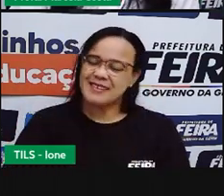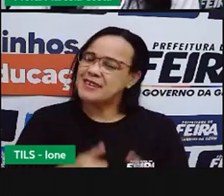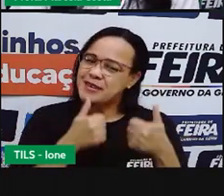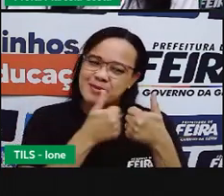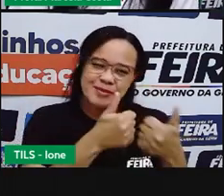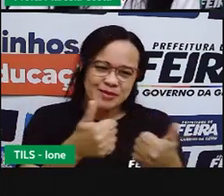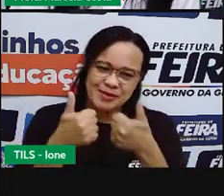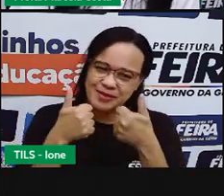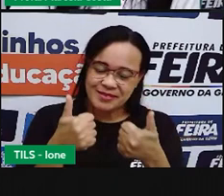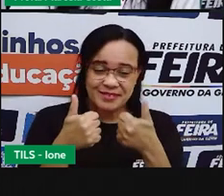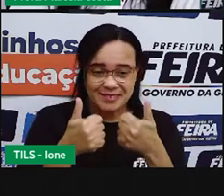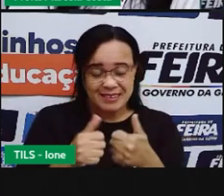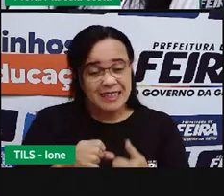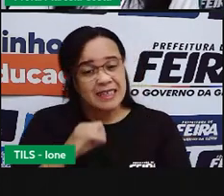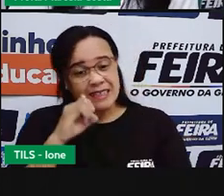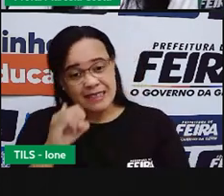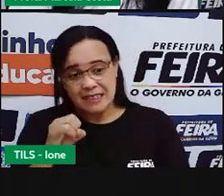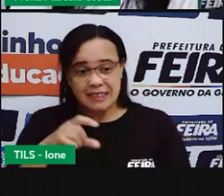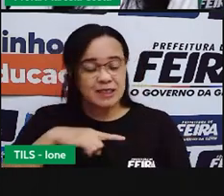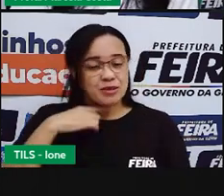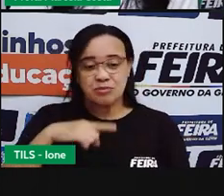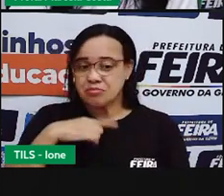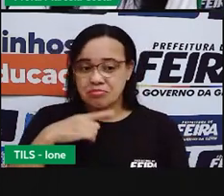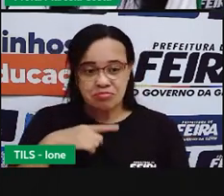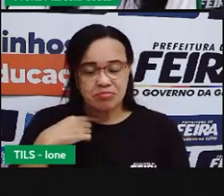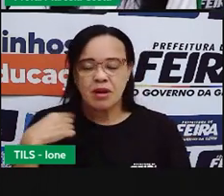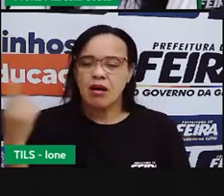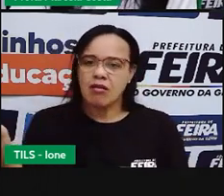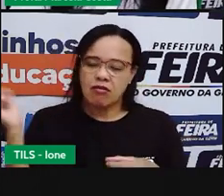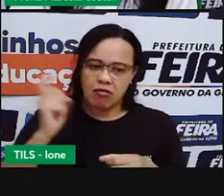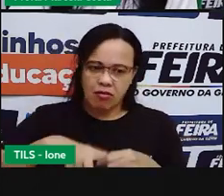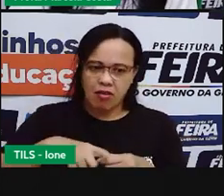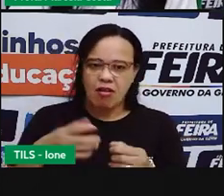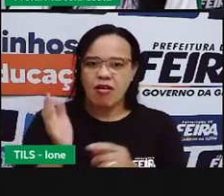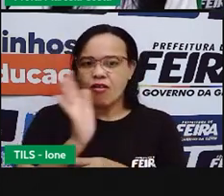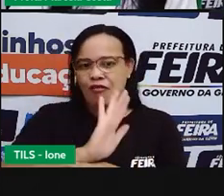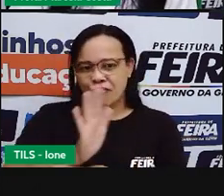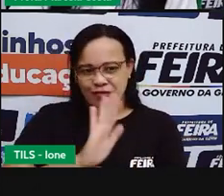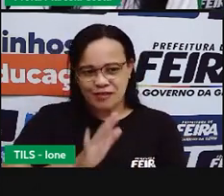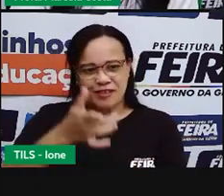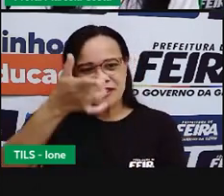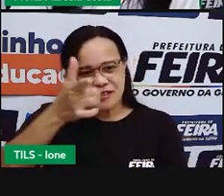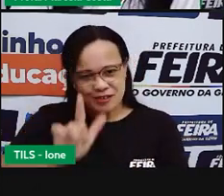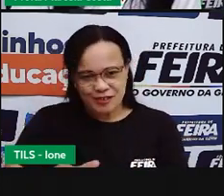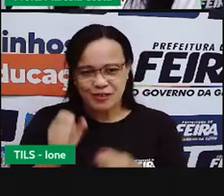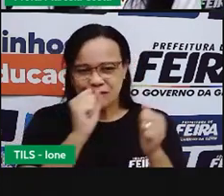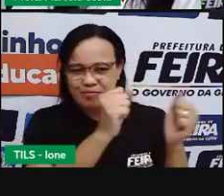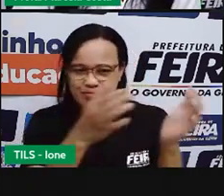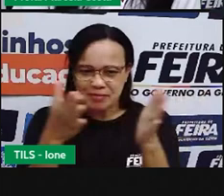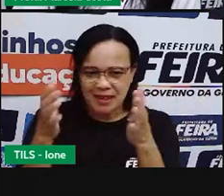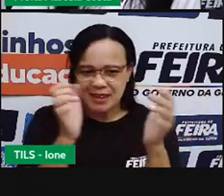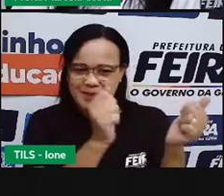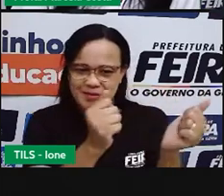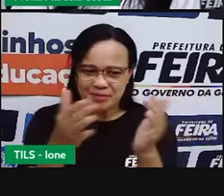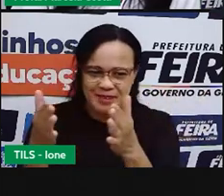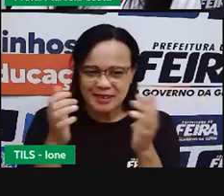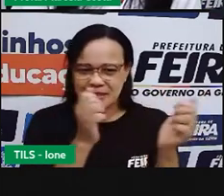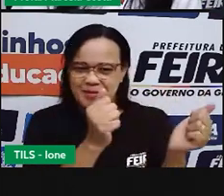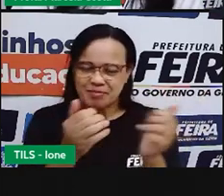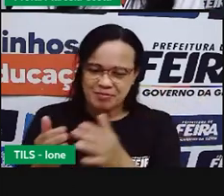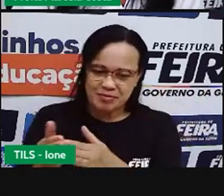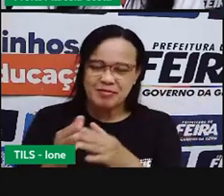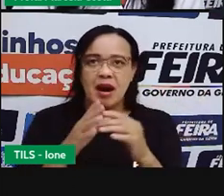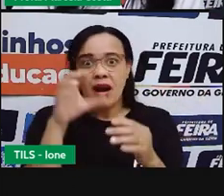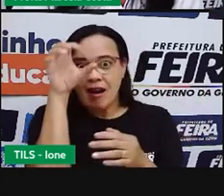Que bom. Se não. Não tem problema. Você pode voltar pra esse momento da aula. E assistir novamente.